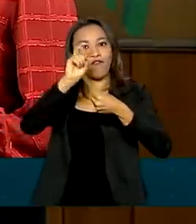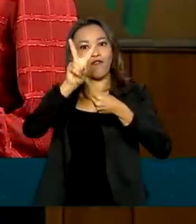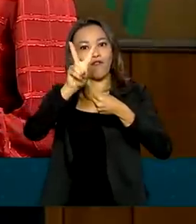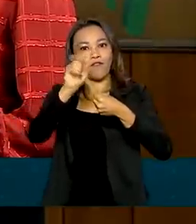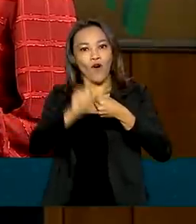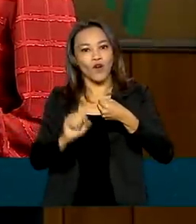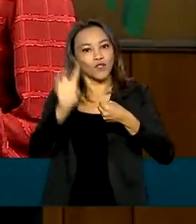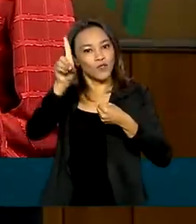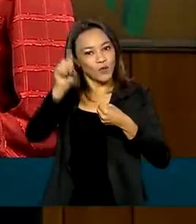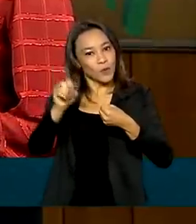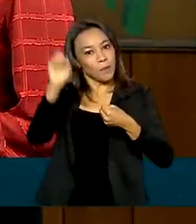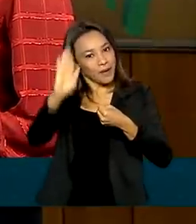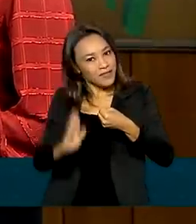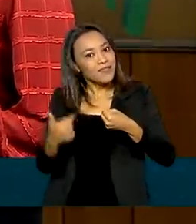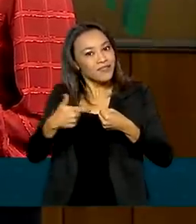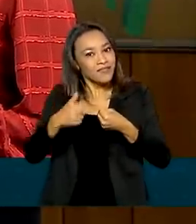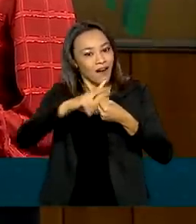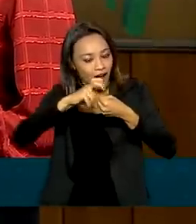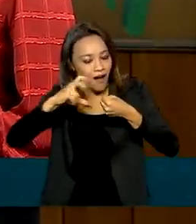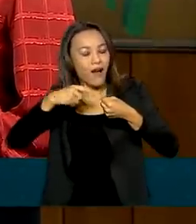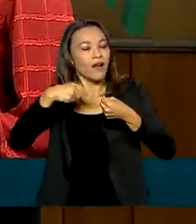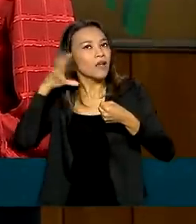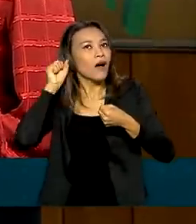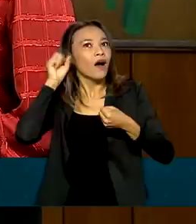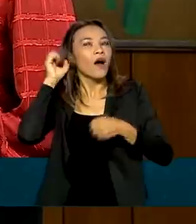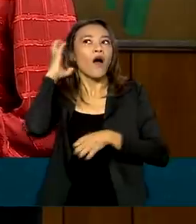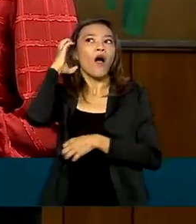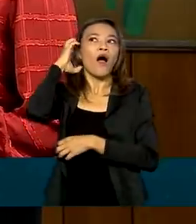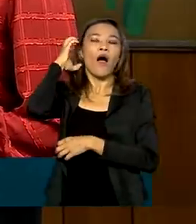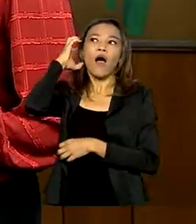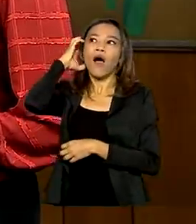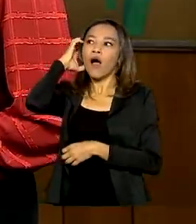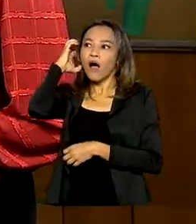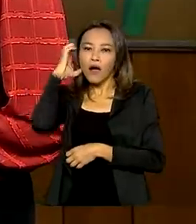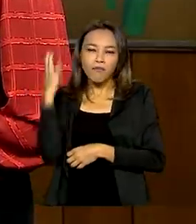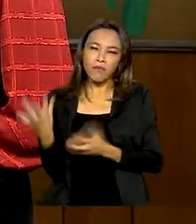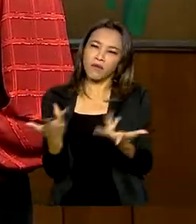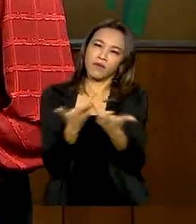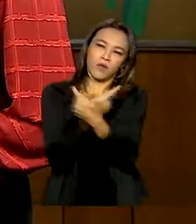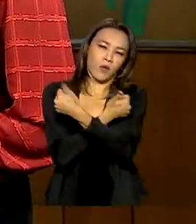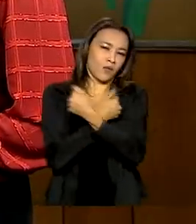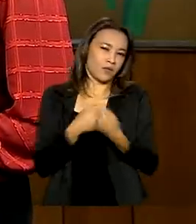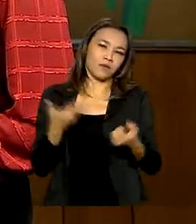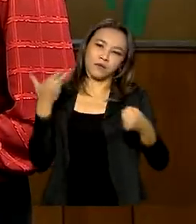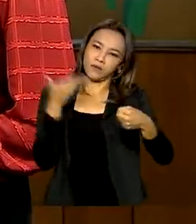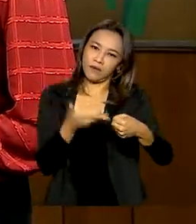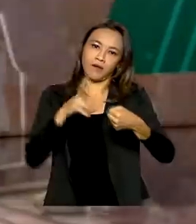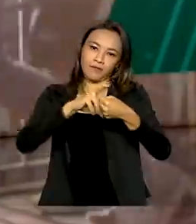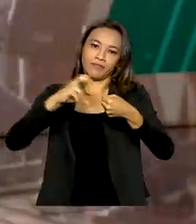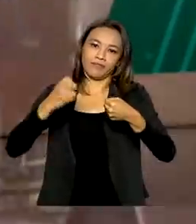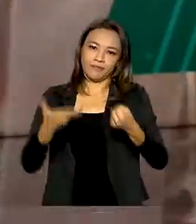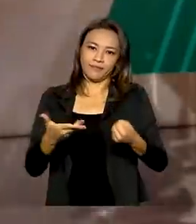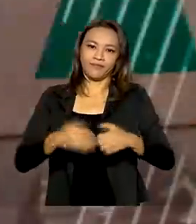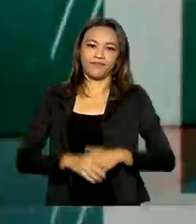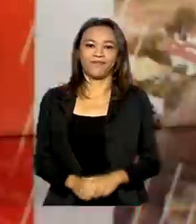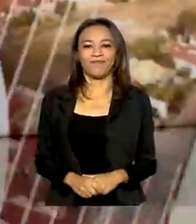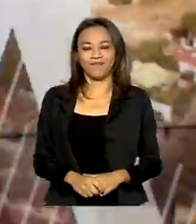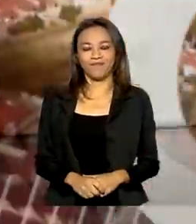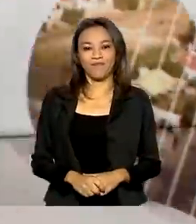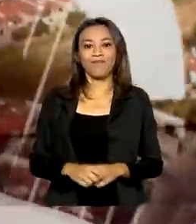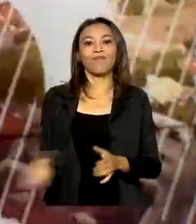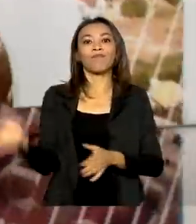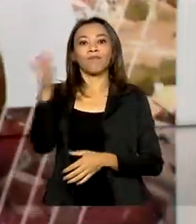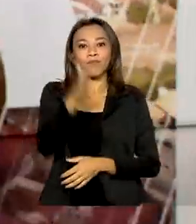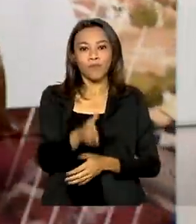E a gente era informado por esta imprensa maravilhosa, que é a Voz do Brasil. O